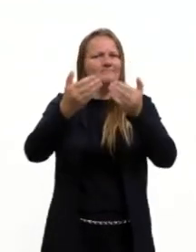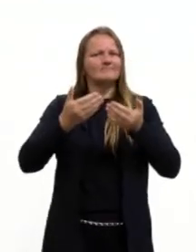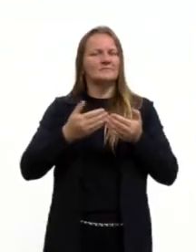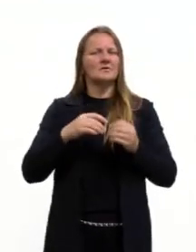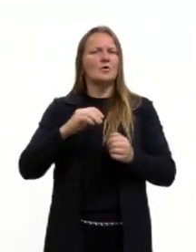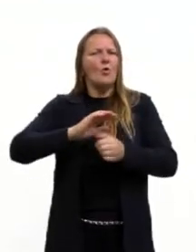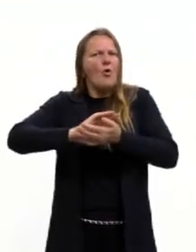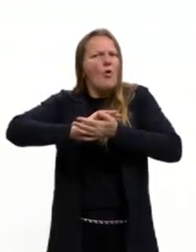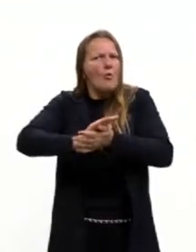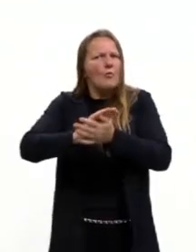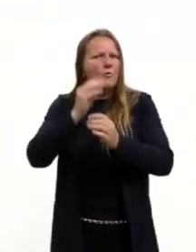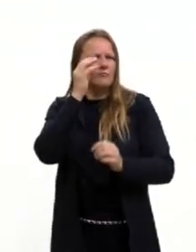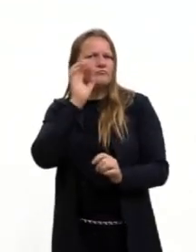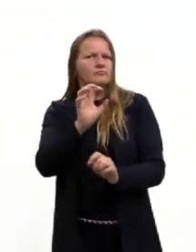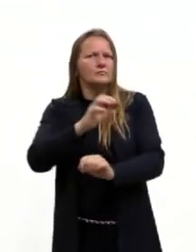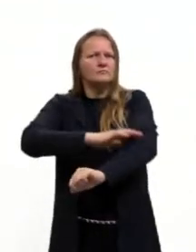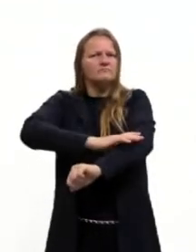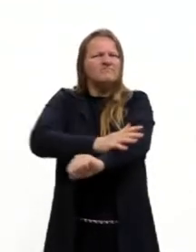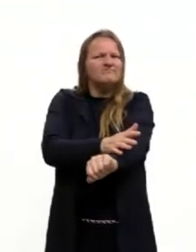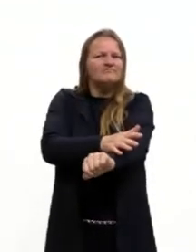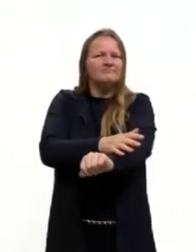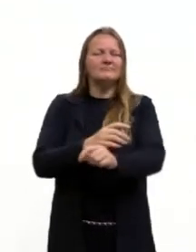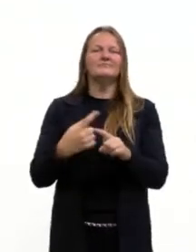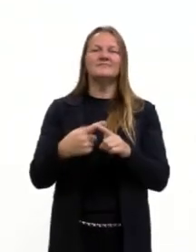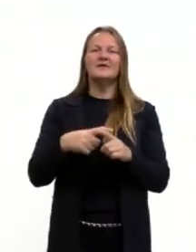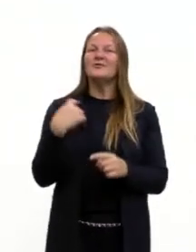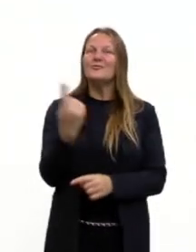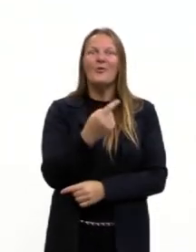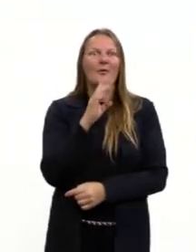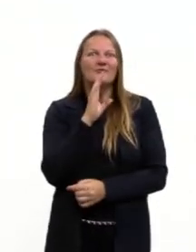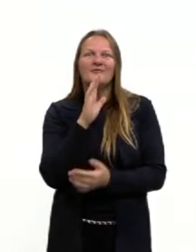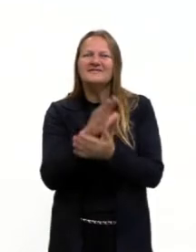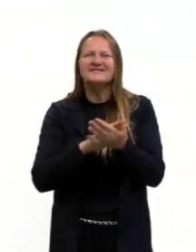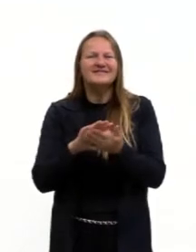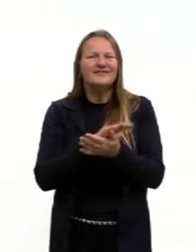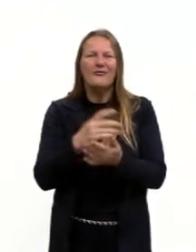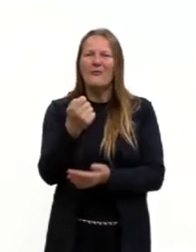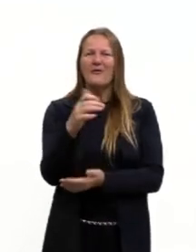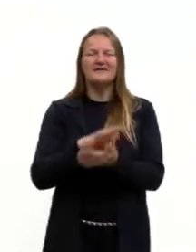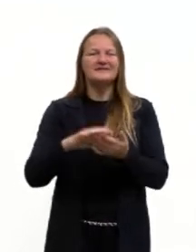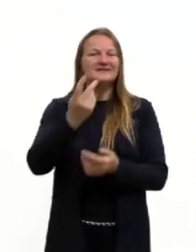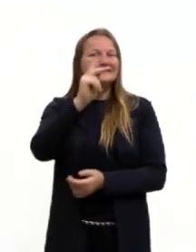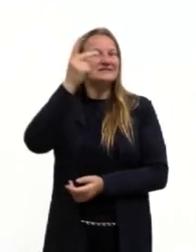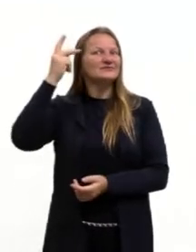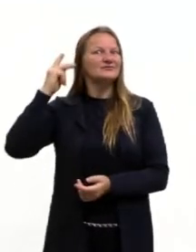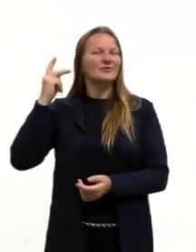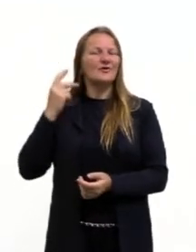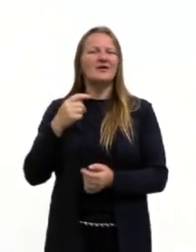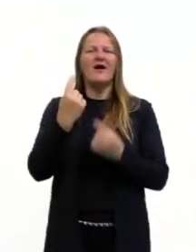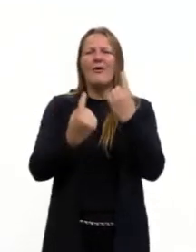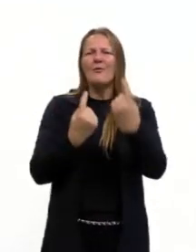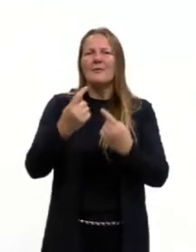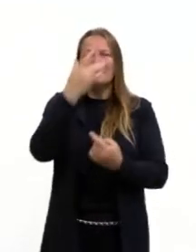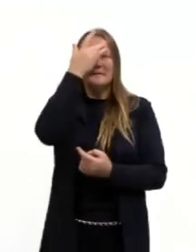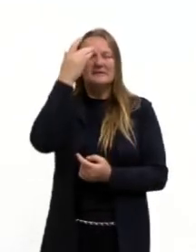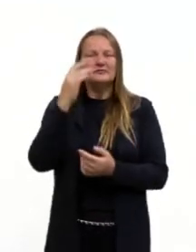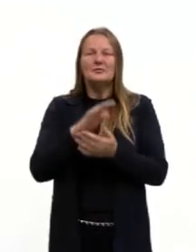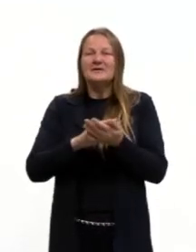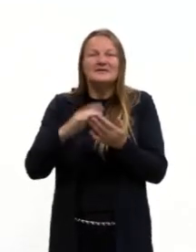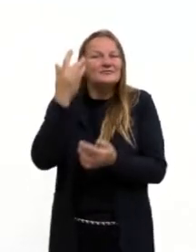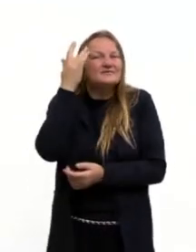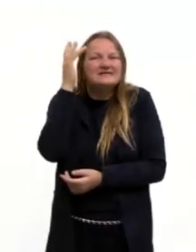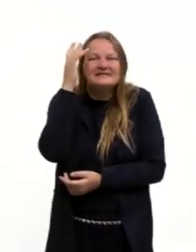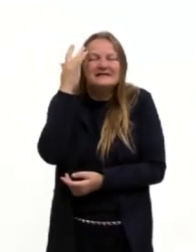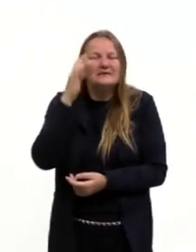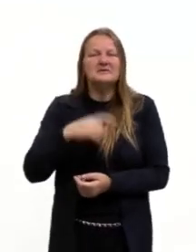racismo. E o que eu acho triste é o quanto a gente desconhece essa história, ao ponto de algumas pessoas dizerem que